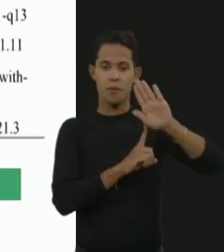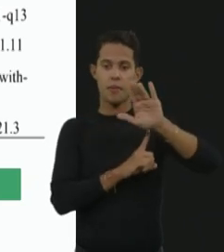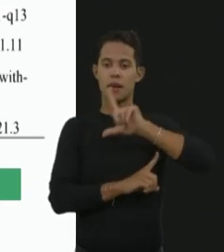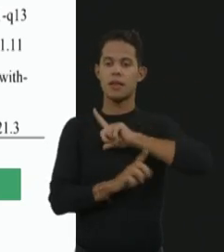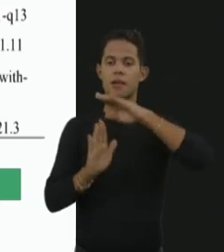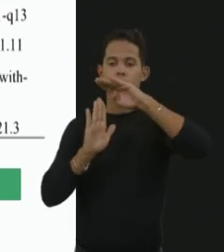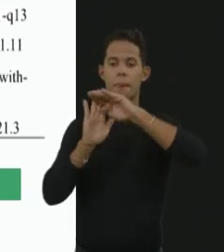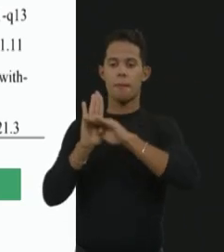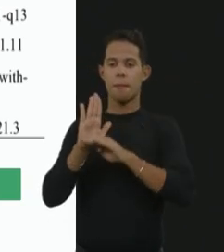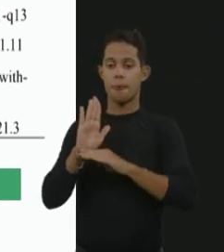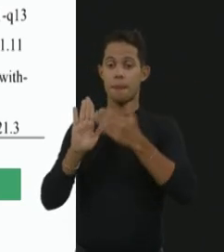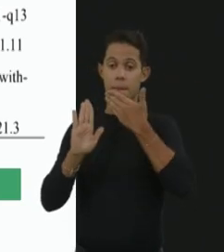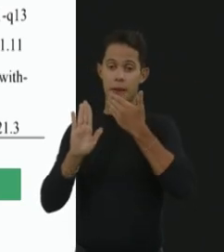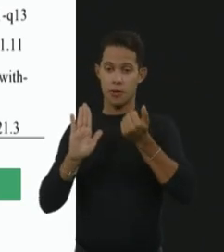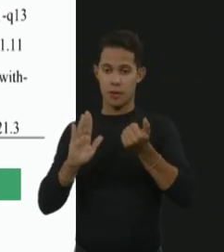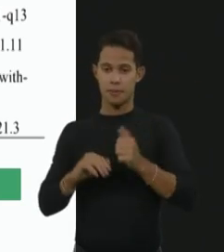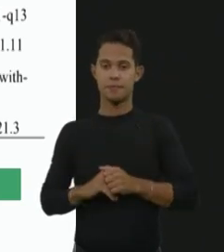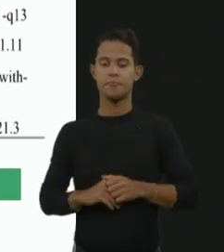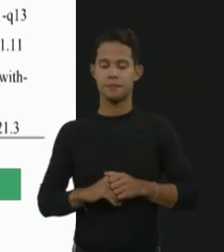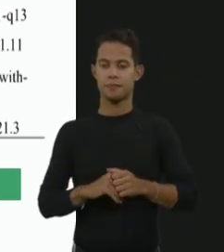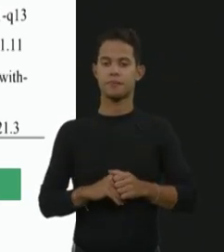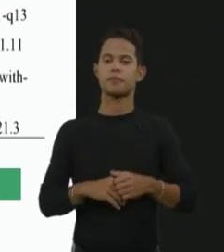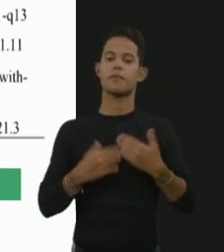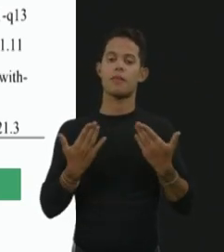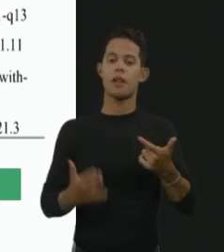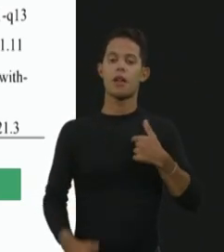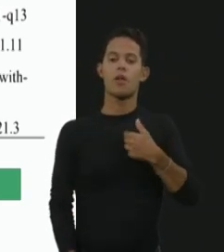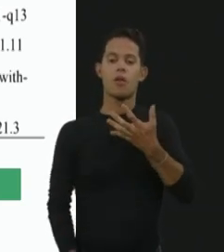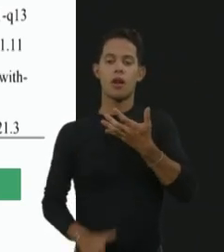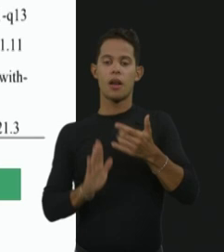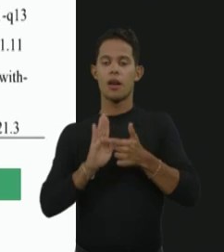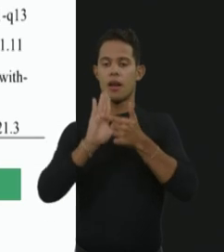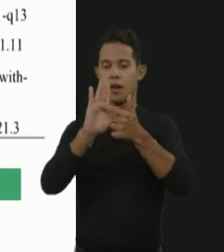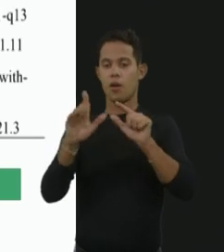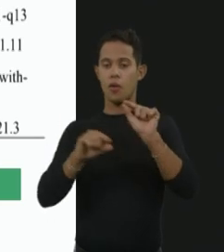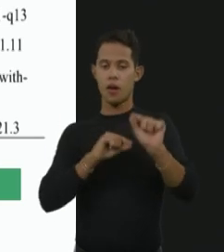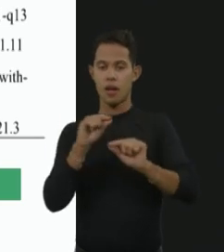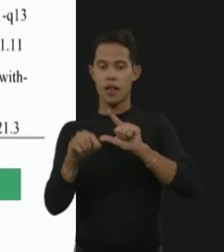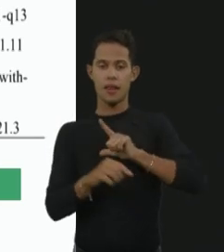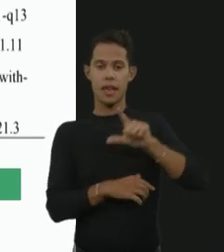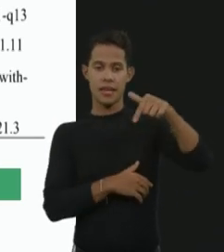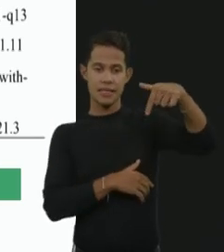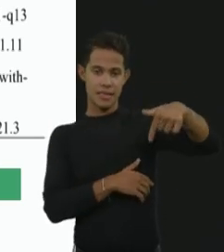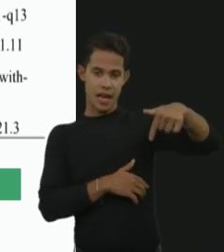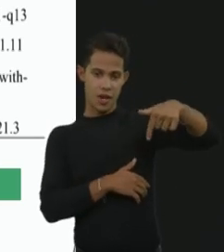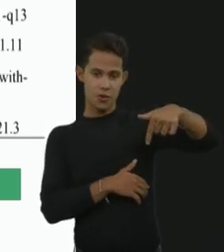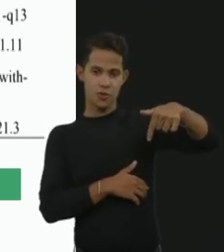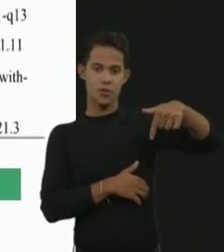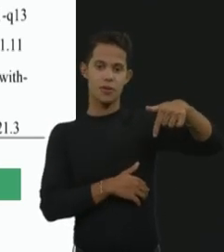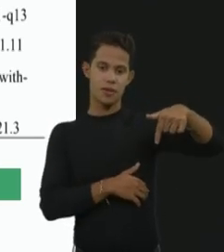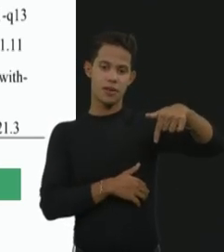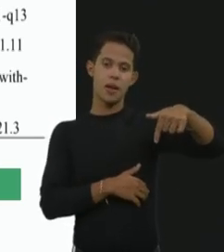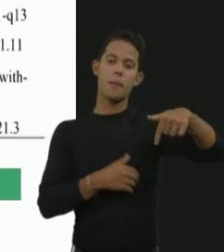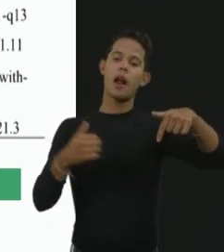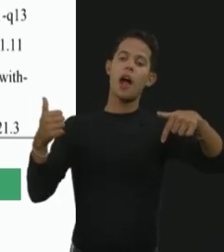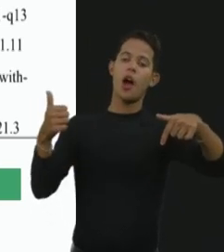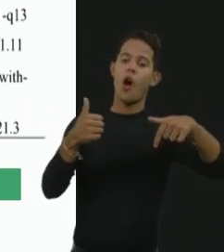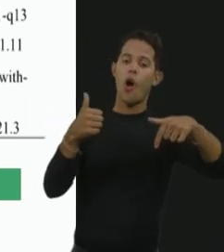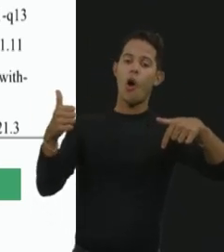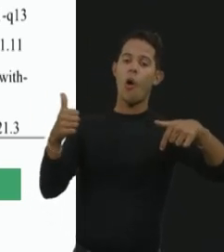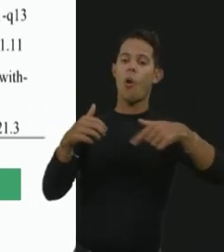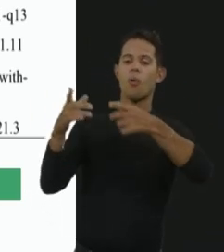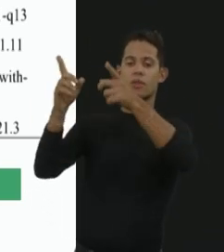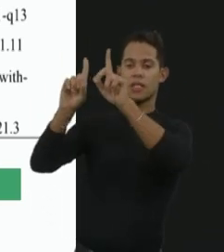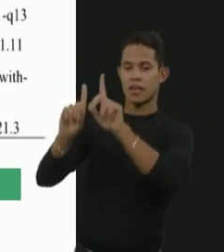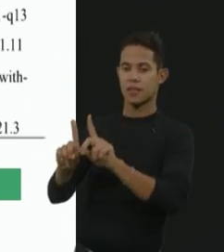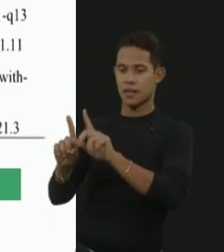O eu quero dizer para vocês, tá? A gente tem sete subtipos para onze deficiências de enzima,